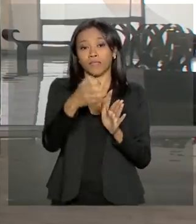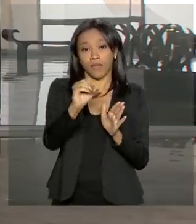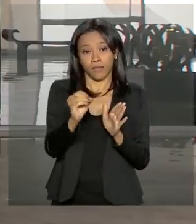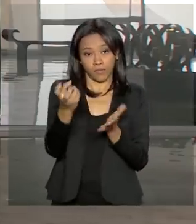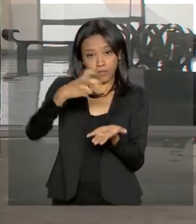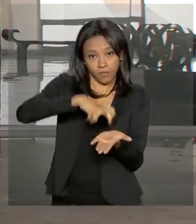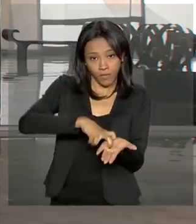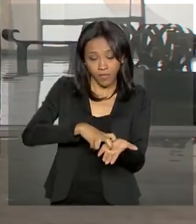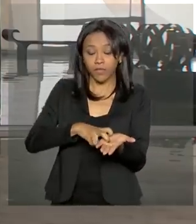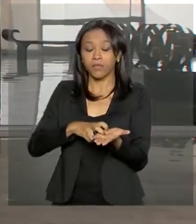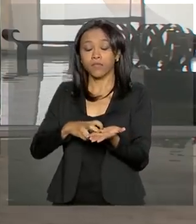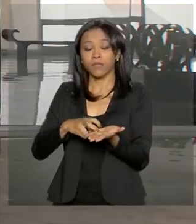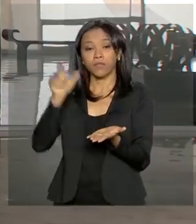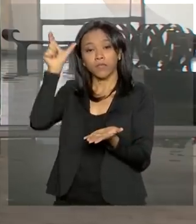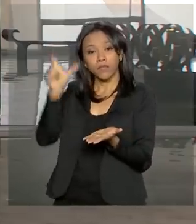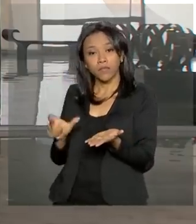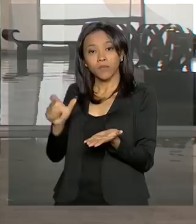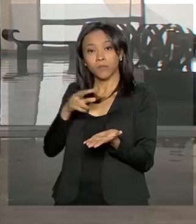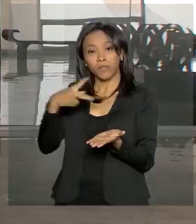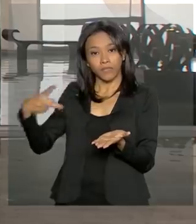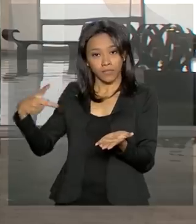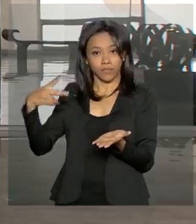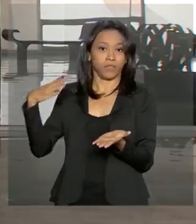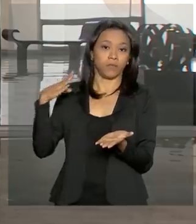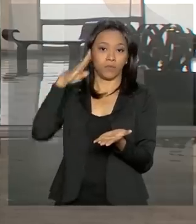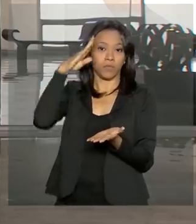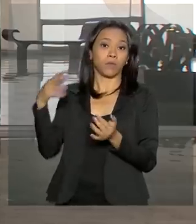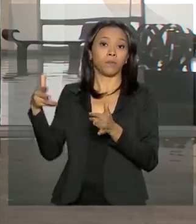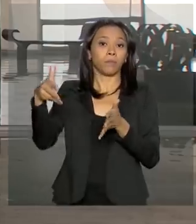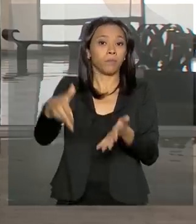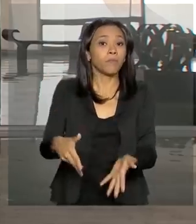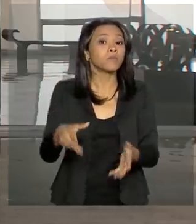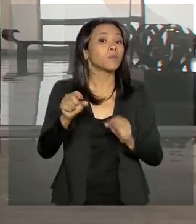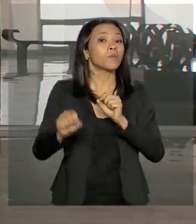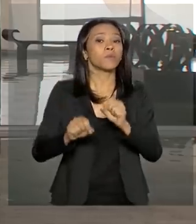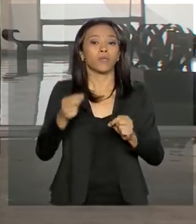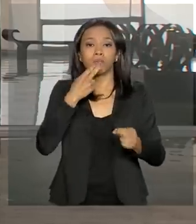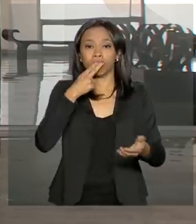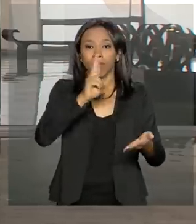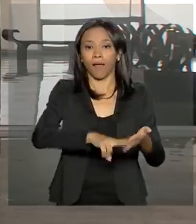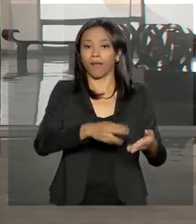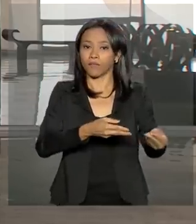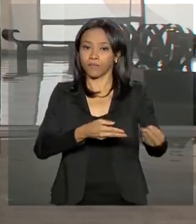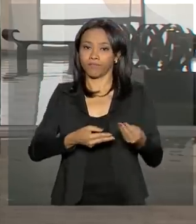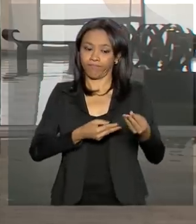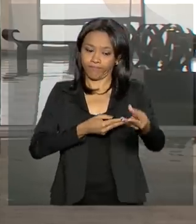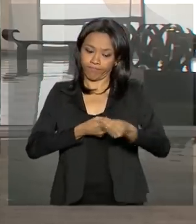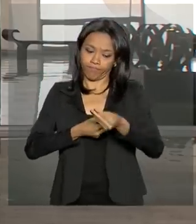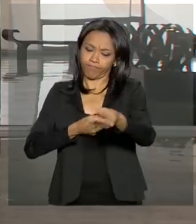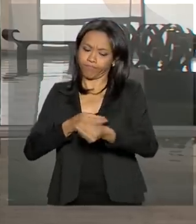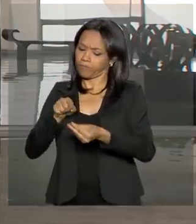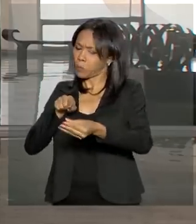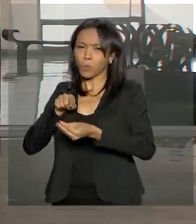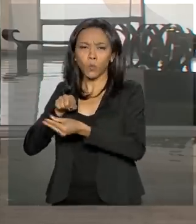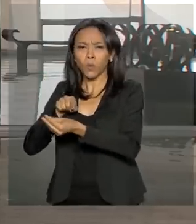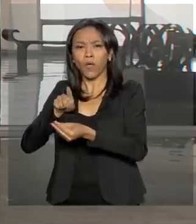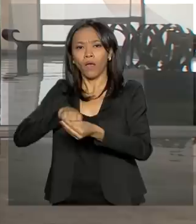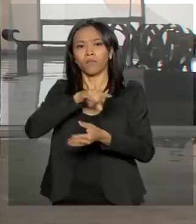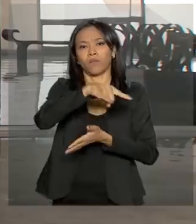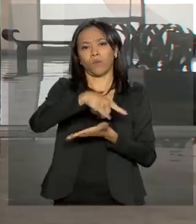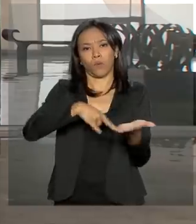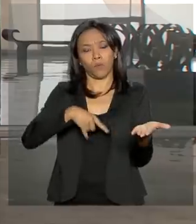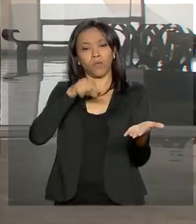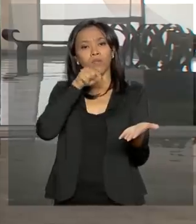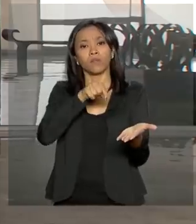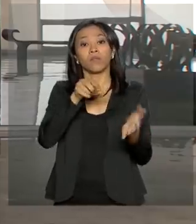participou da cerimônia de apresentação de cartas credenciais. Essas cartas credenciais são o documento